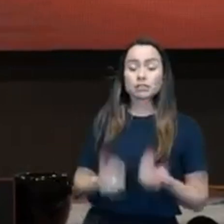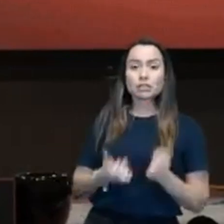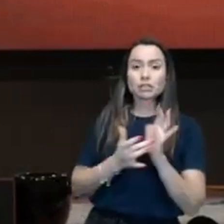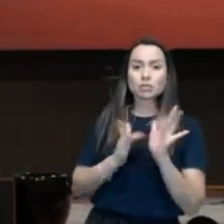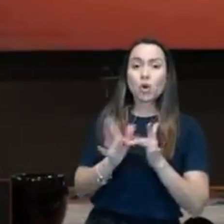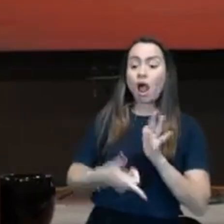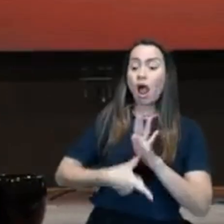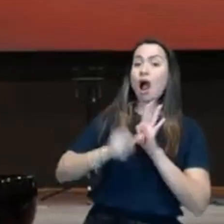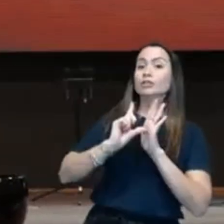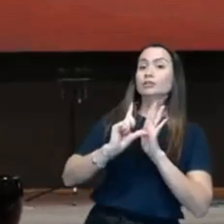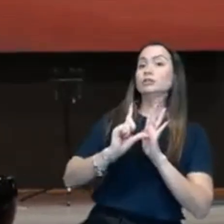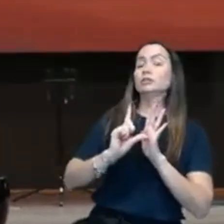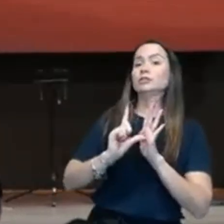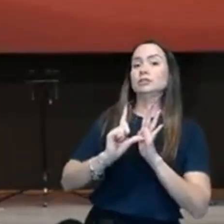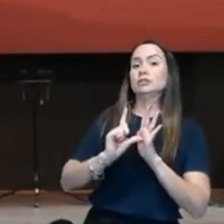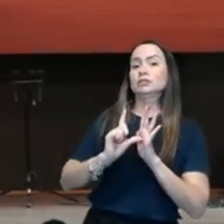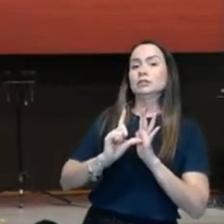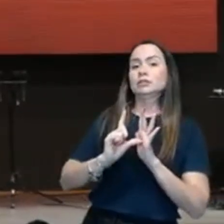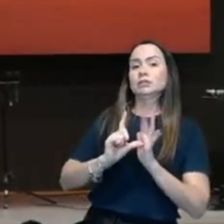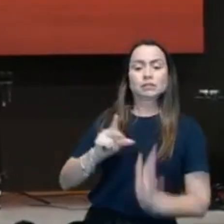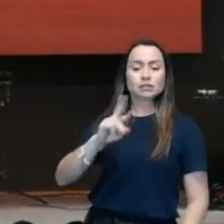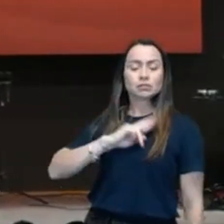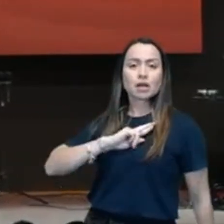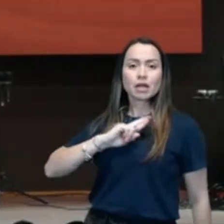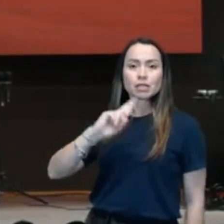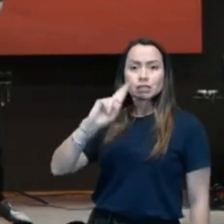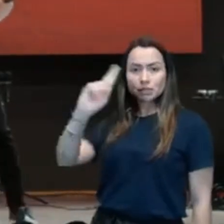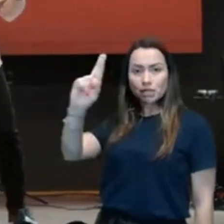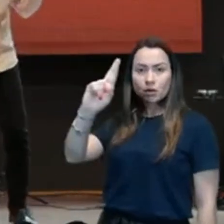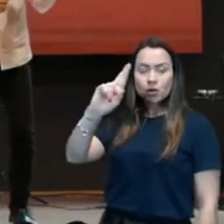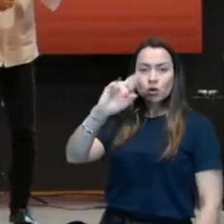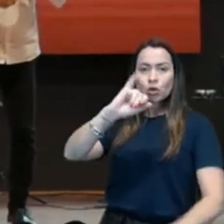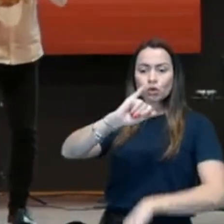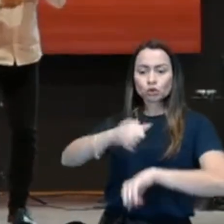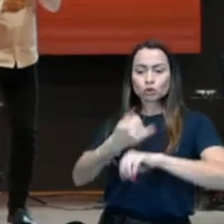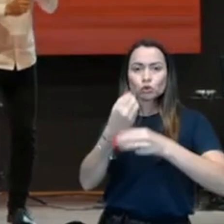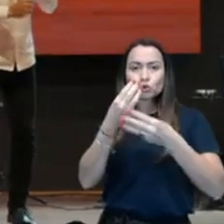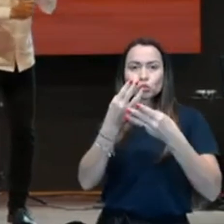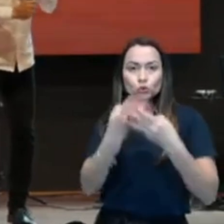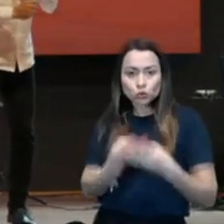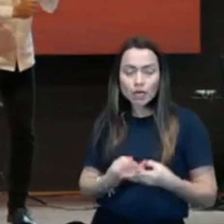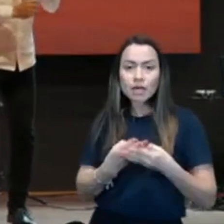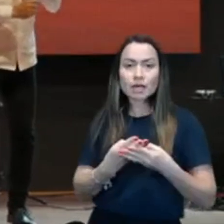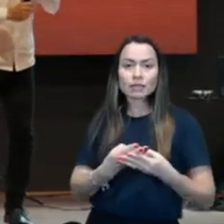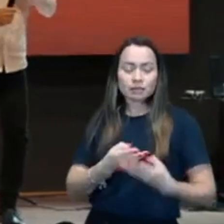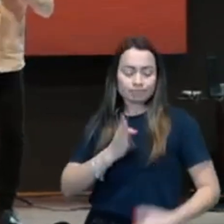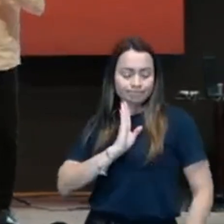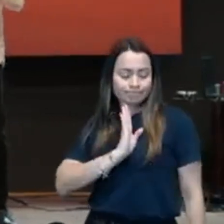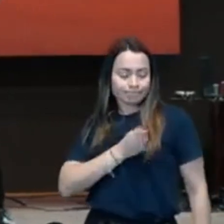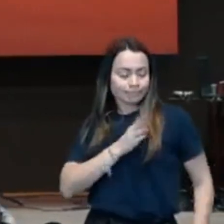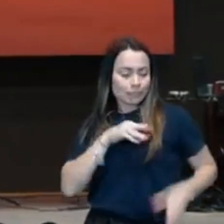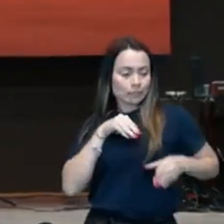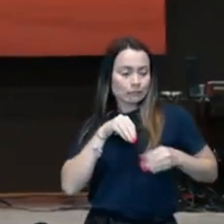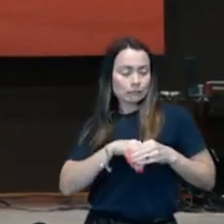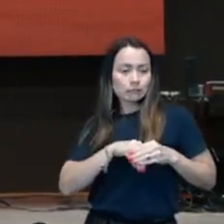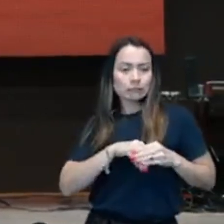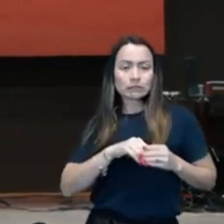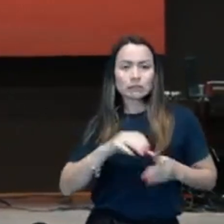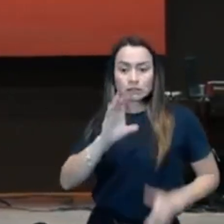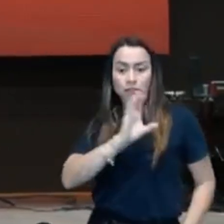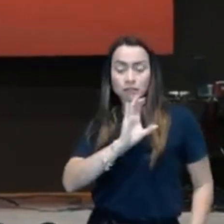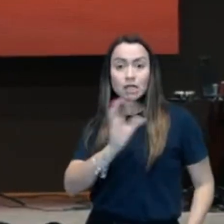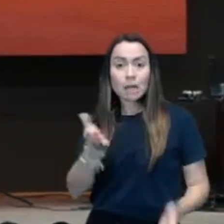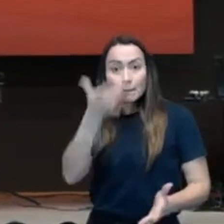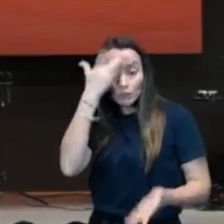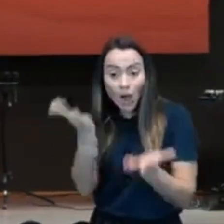que tinha uma religião judaica dentro do seu coração, que tinha um ritual no seu coração, que matava cristãos e